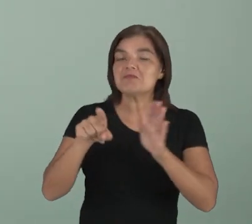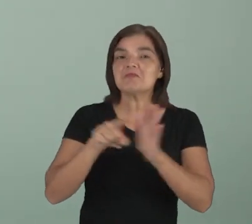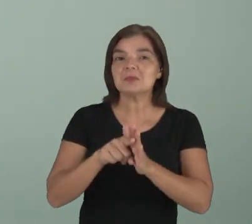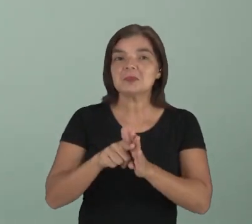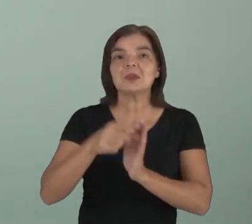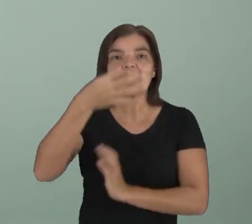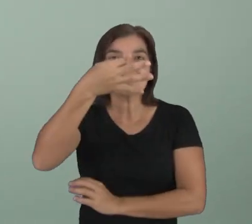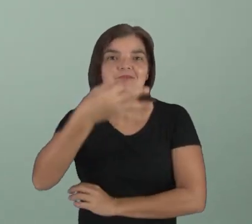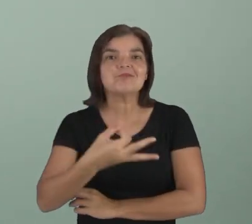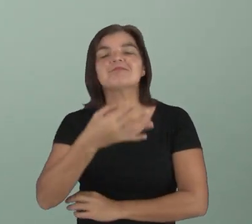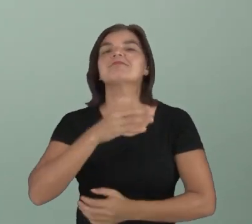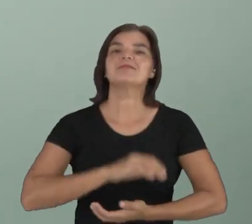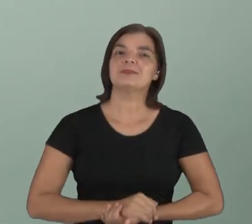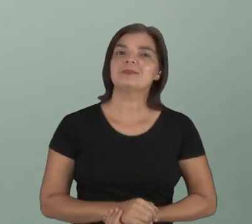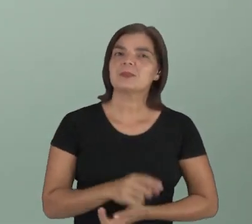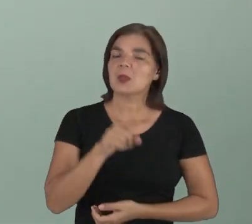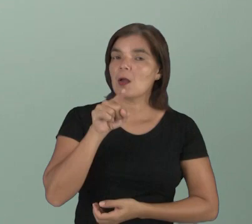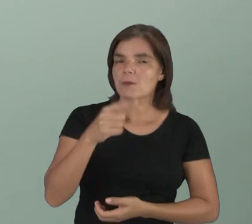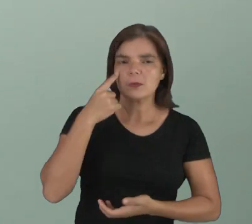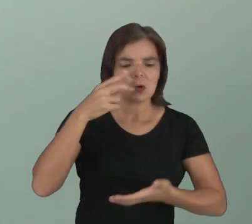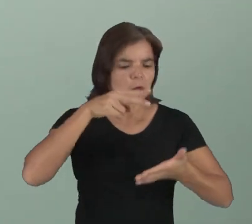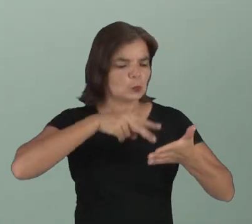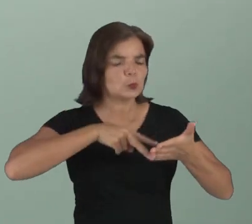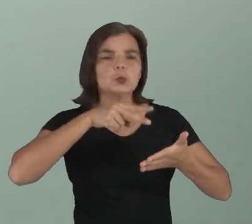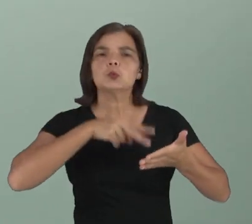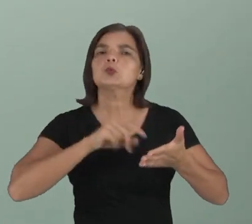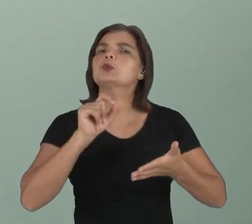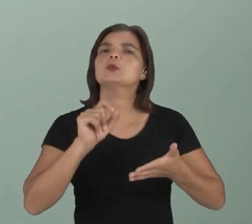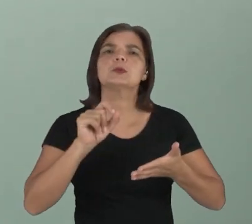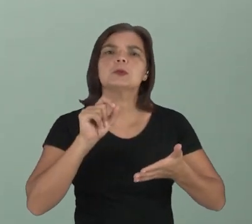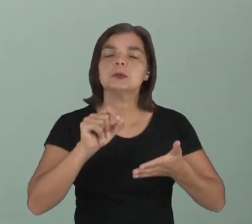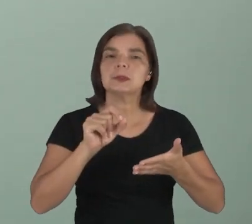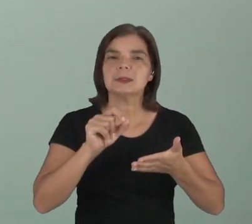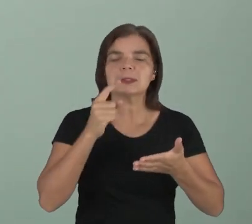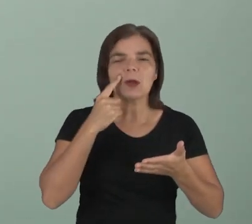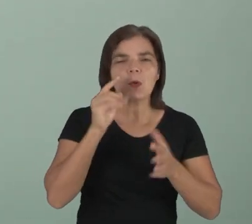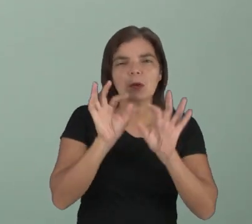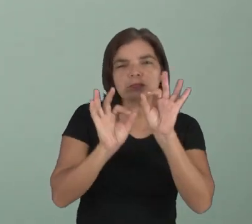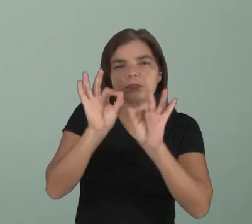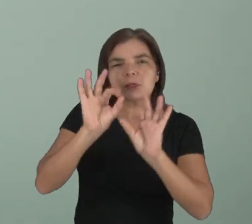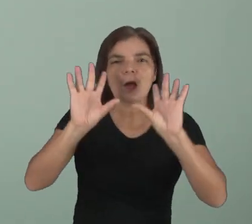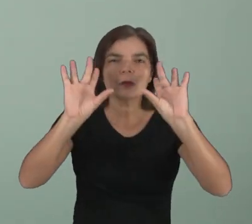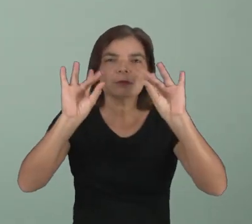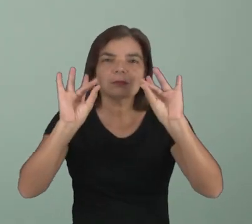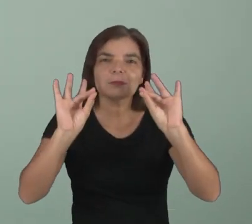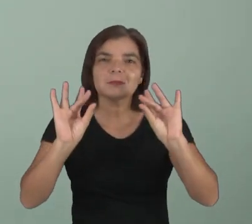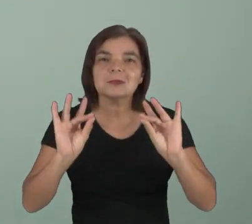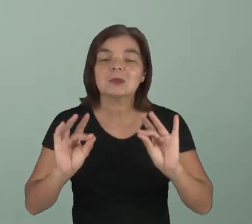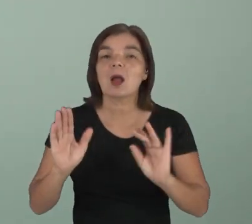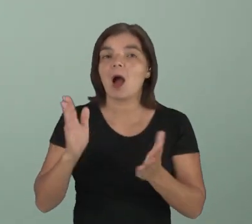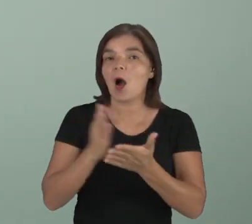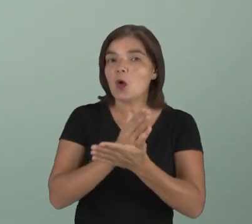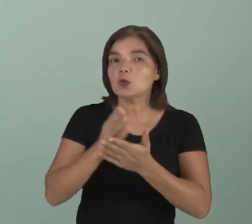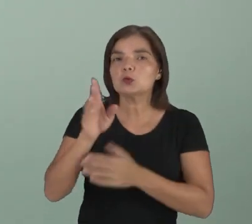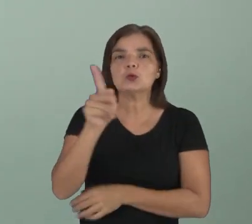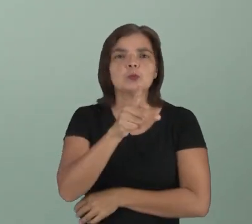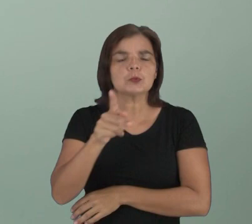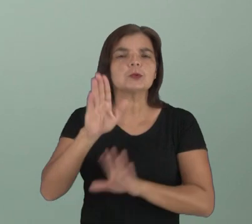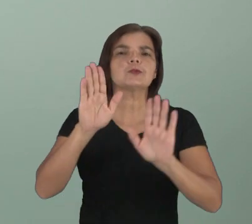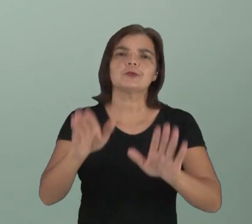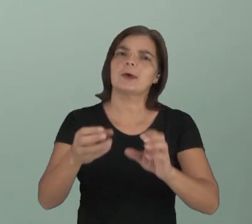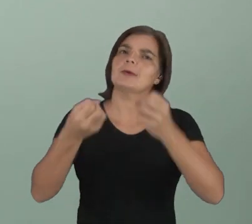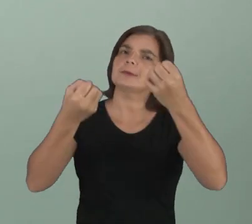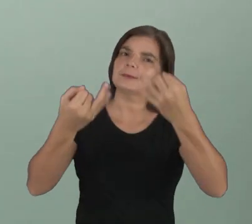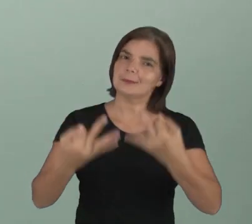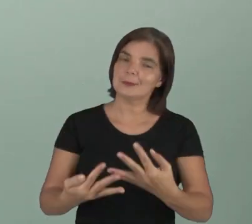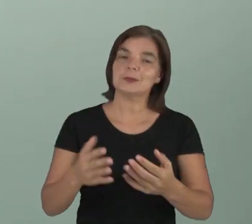maneira corretíssima. É você olhar o que são as entrelinhas. O que eu sei que muitos professores já falaram com